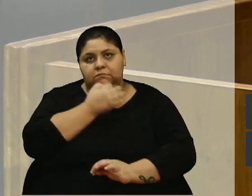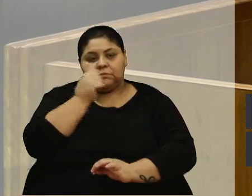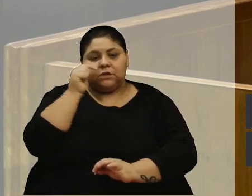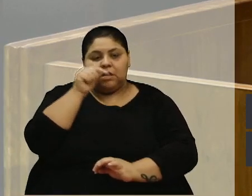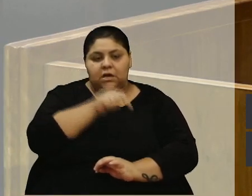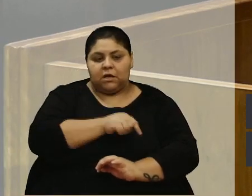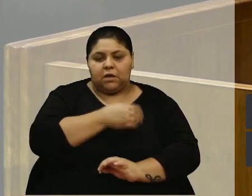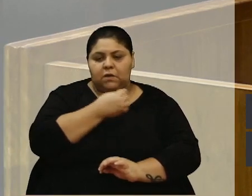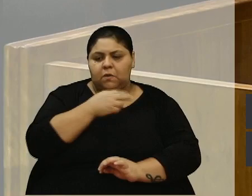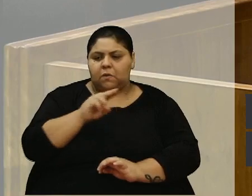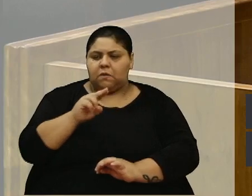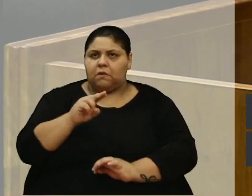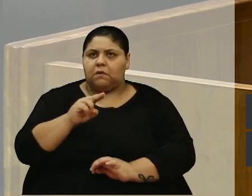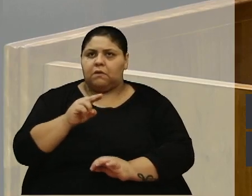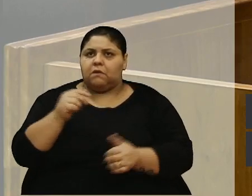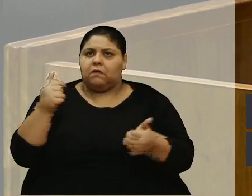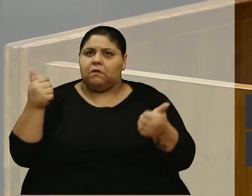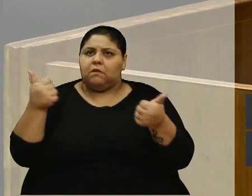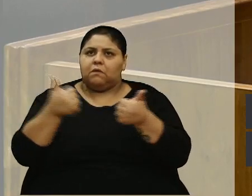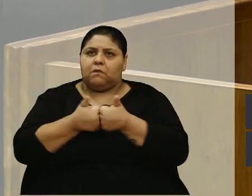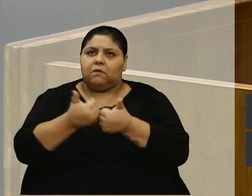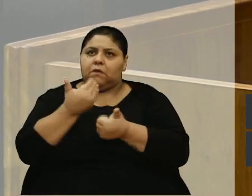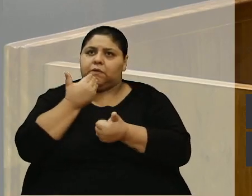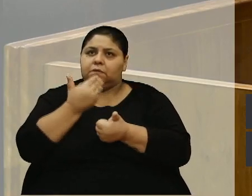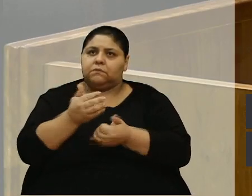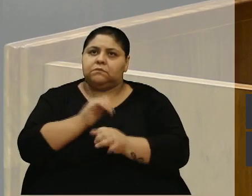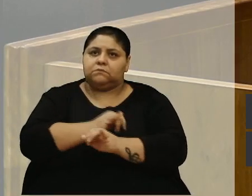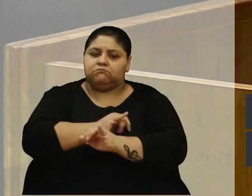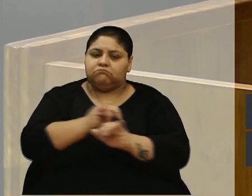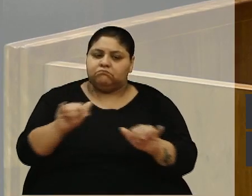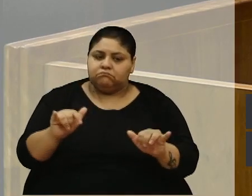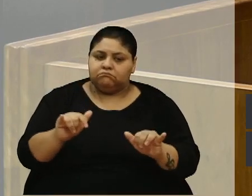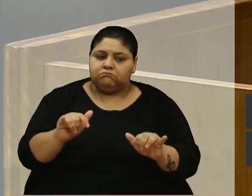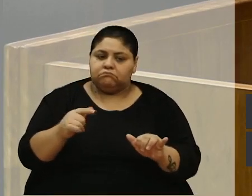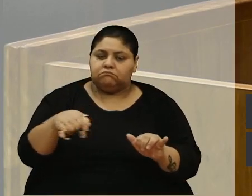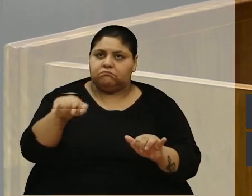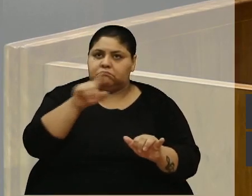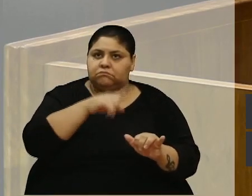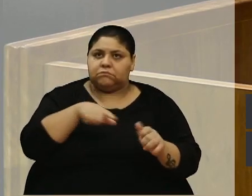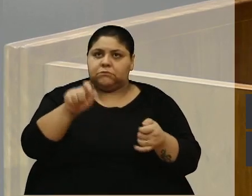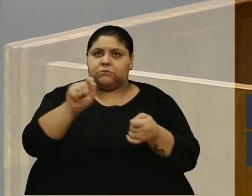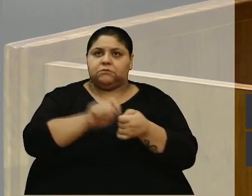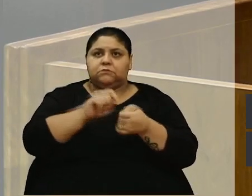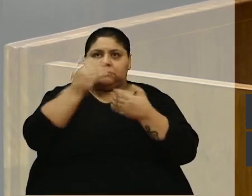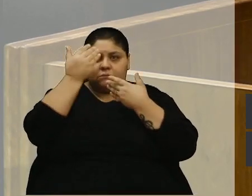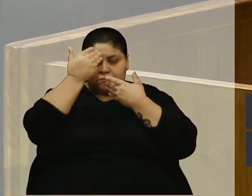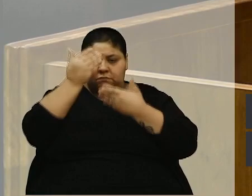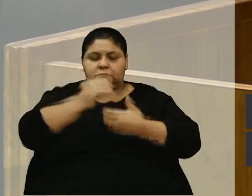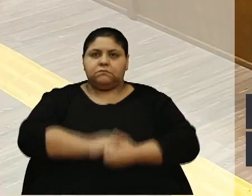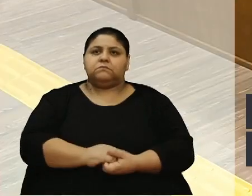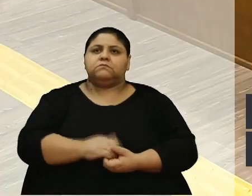mesmo, se for o caso, através de um pedido de informação que nós iremos fazer. Muito obrigada.